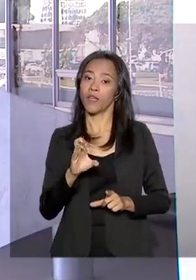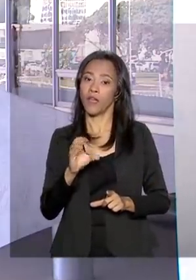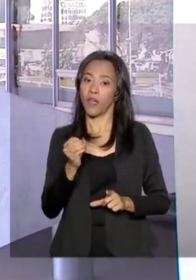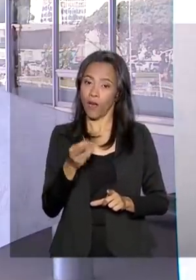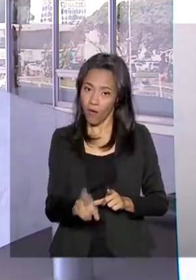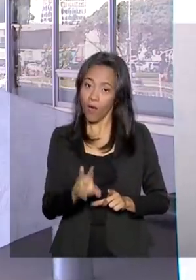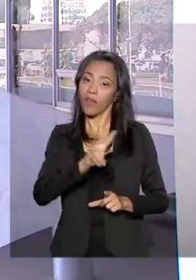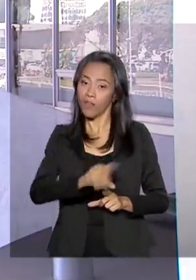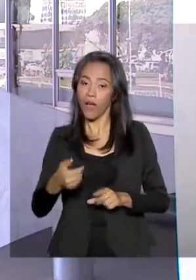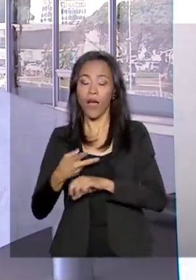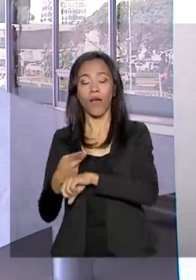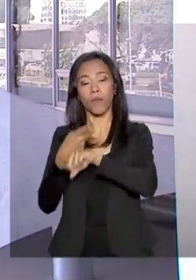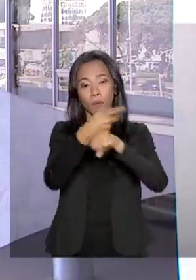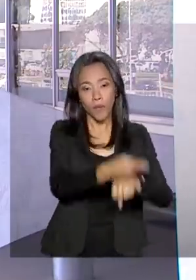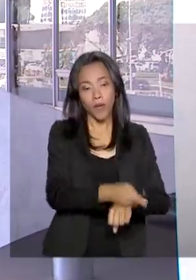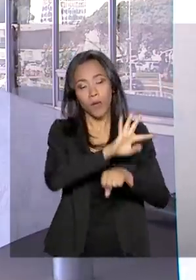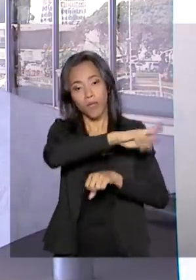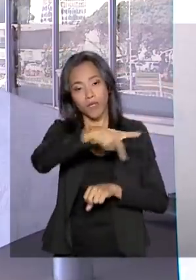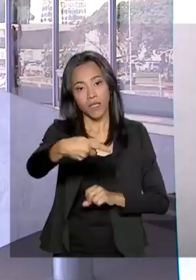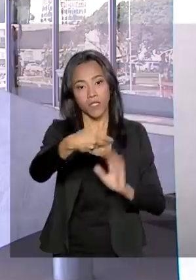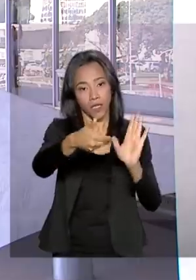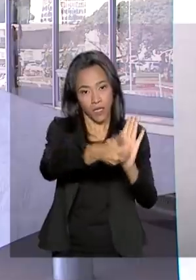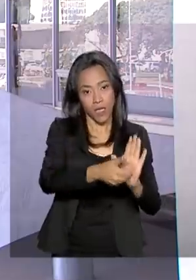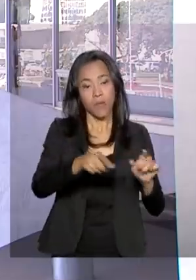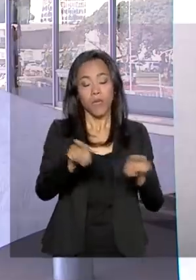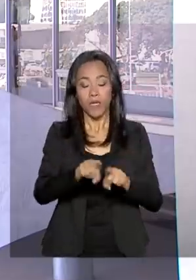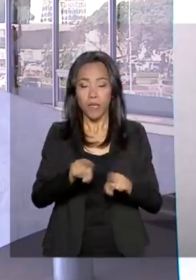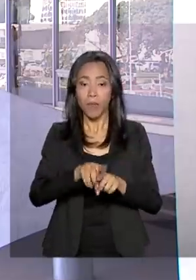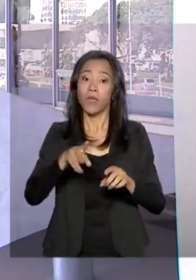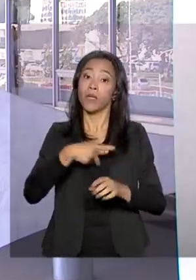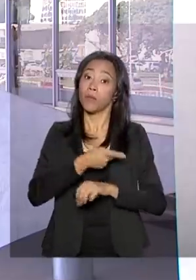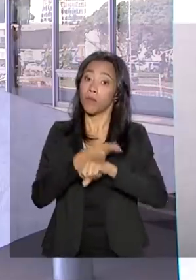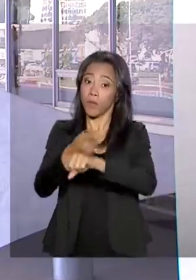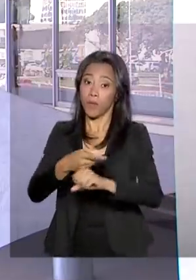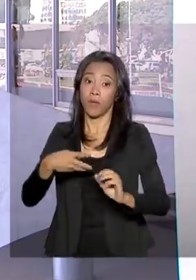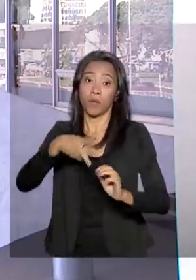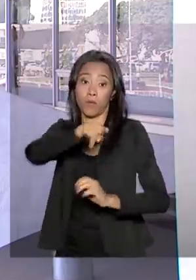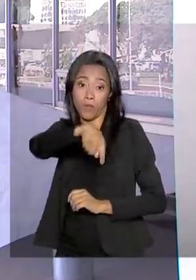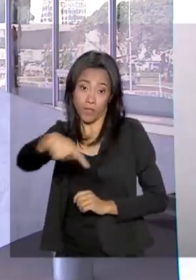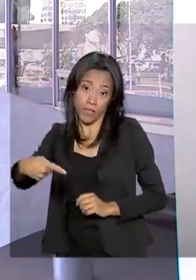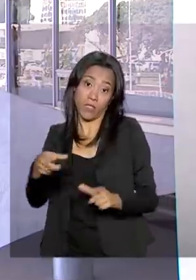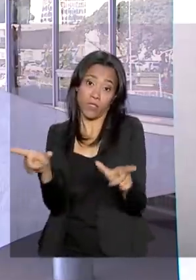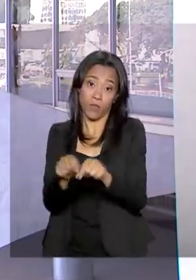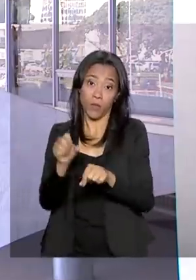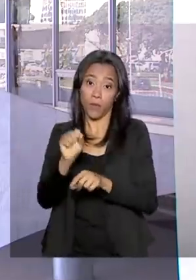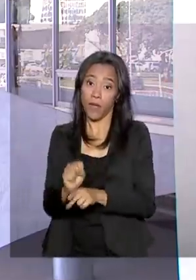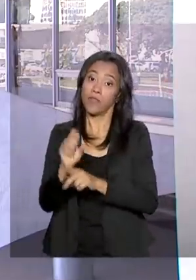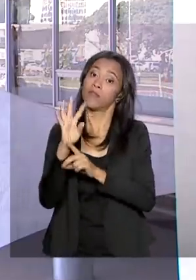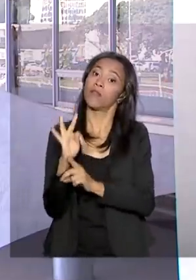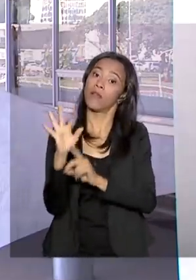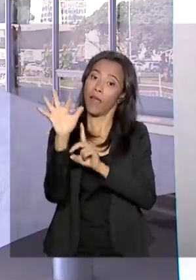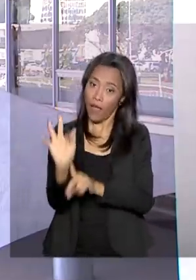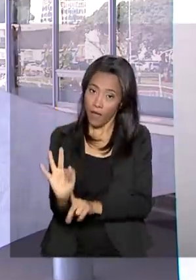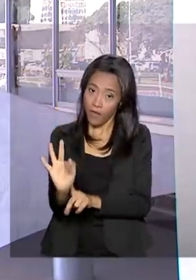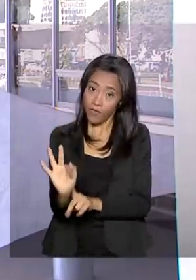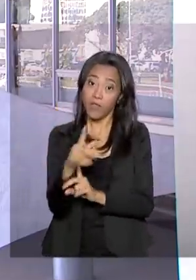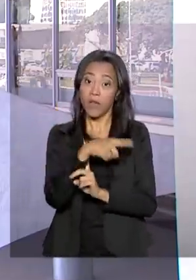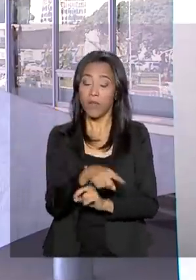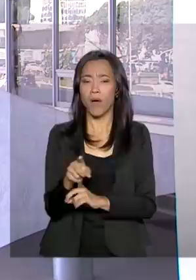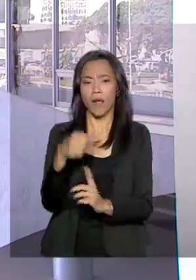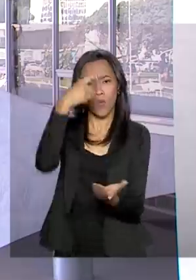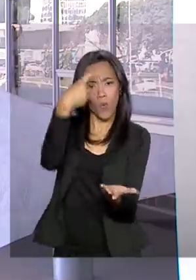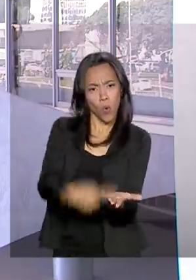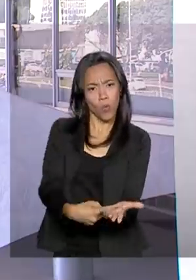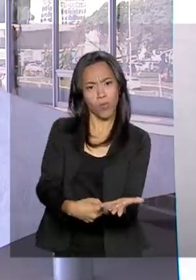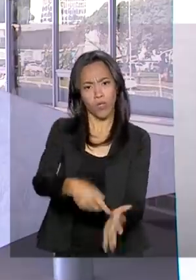presidente da Câmara, Rodrigo Maia, e o presidente do Supremo Tribunal Federal, Dias Toffoli, para propor um pacto entre os poderes